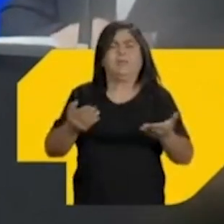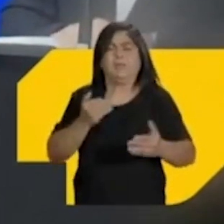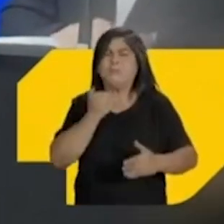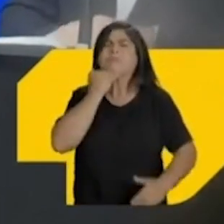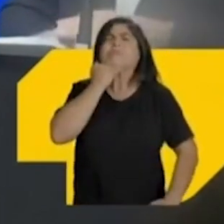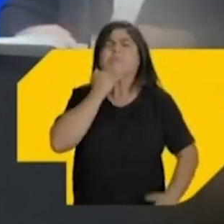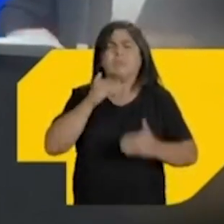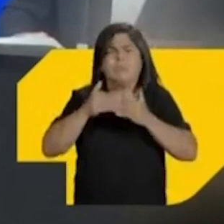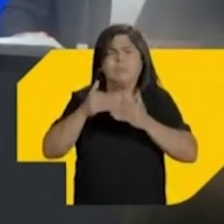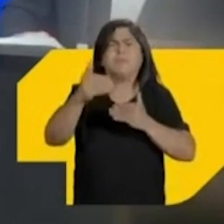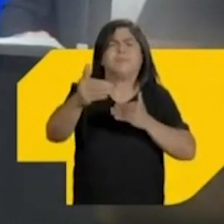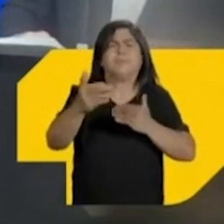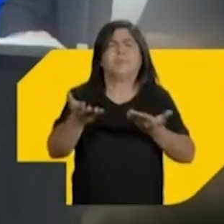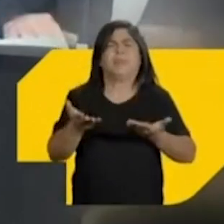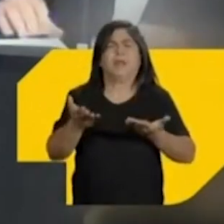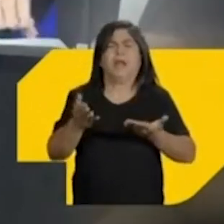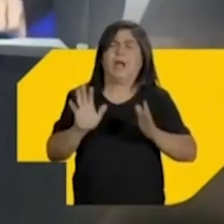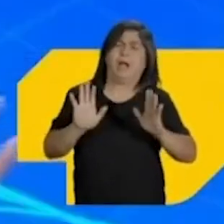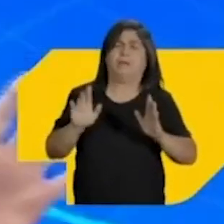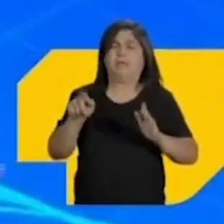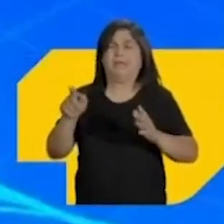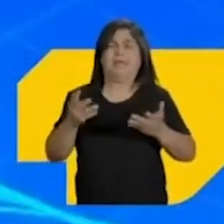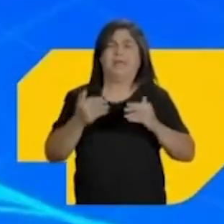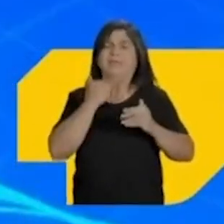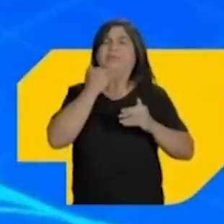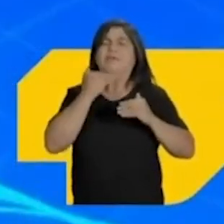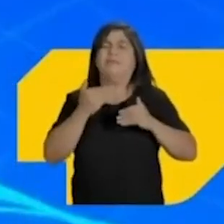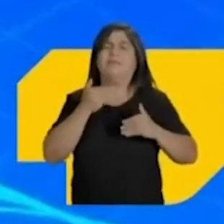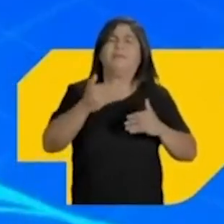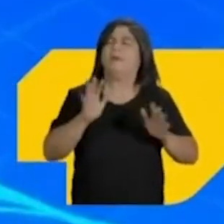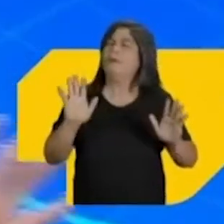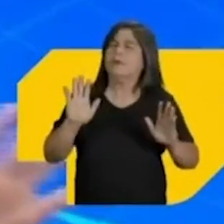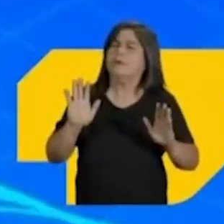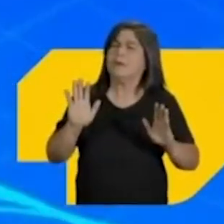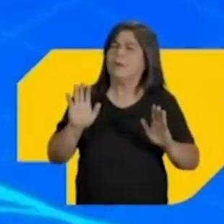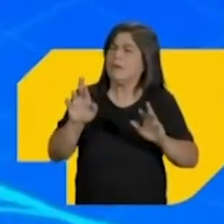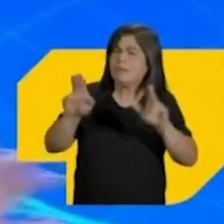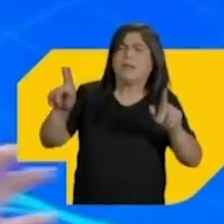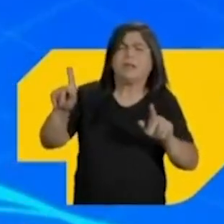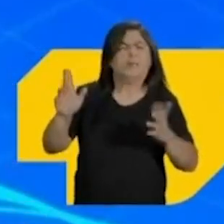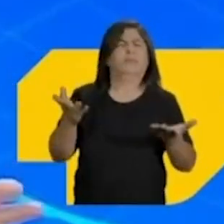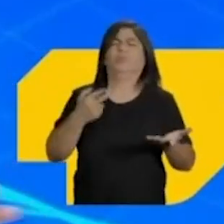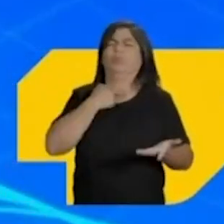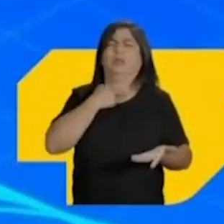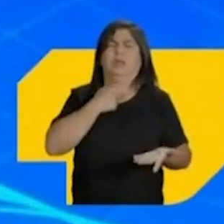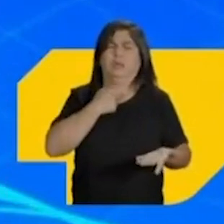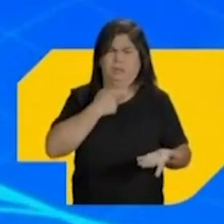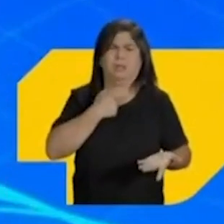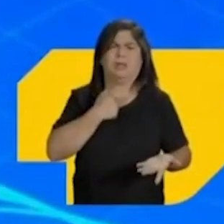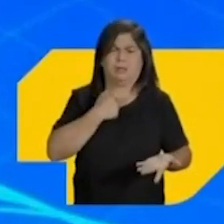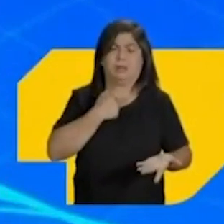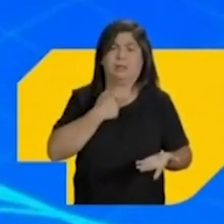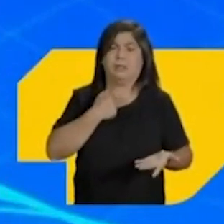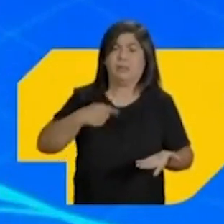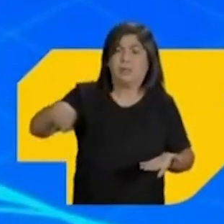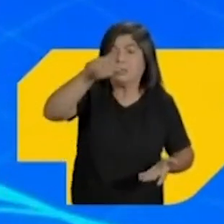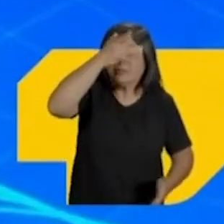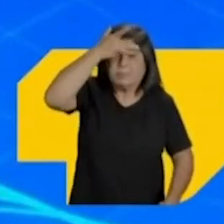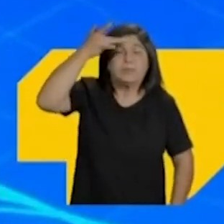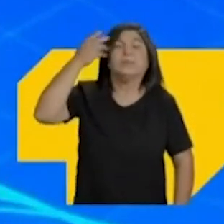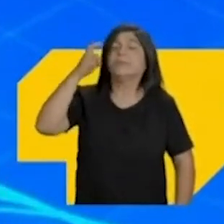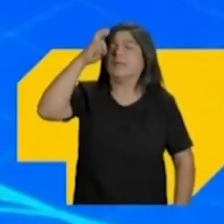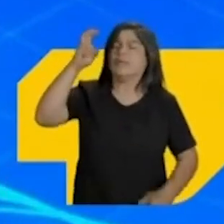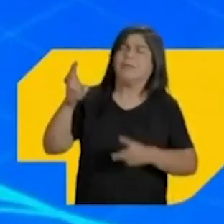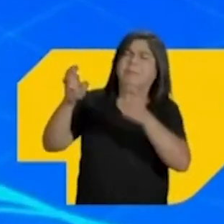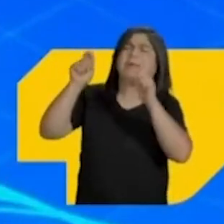essa história de grupo político, seu grupo político, vamos olhar para frente. Você tenta se afastar ao máximo para fingir que é diferente. Não é diferente, não. Não tem como